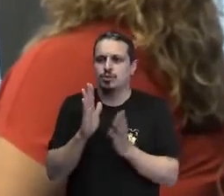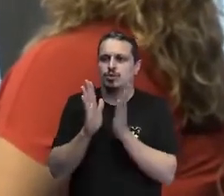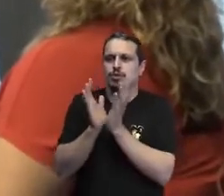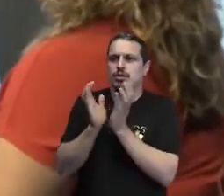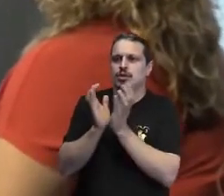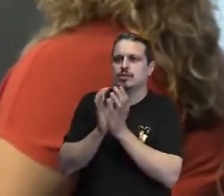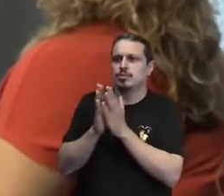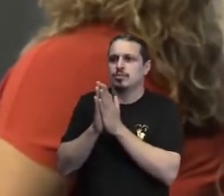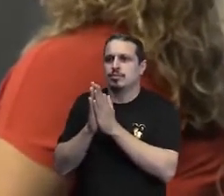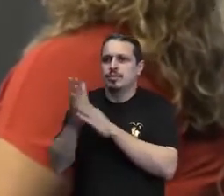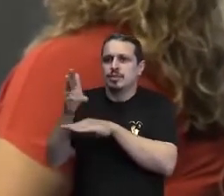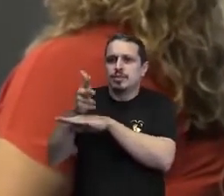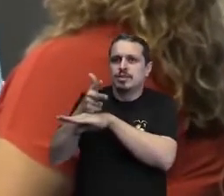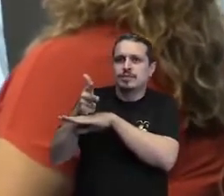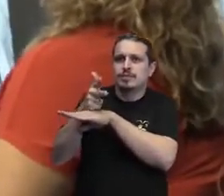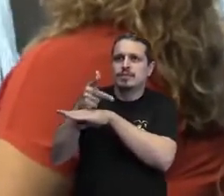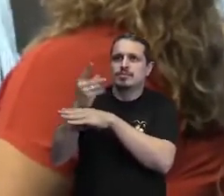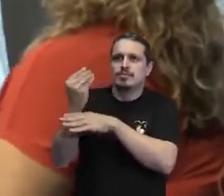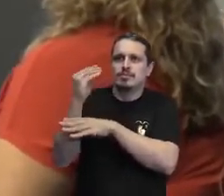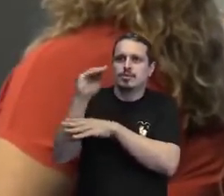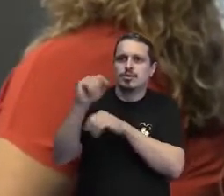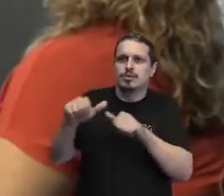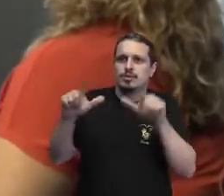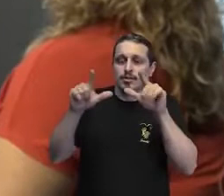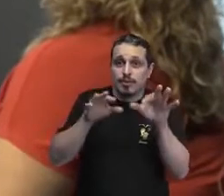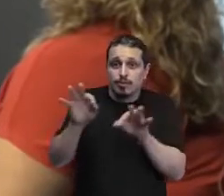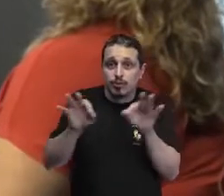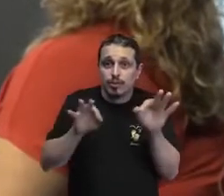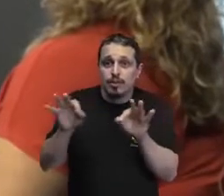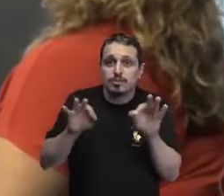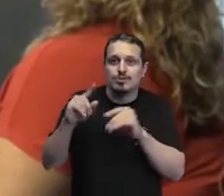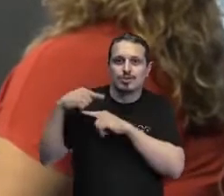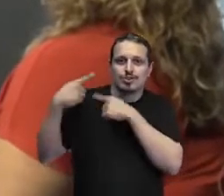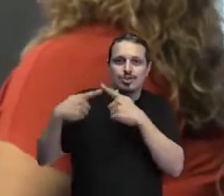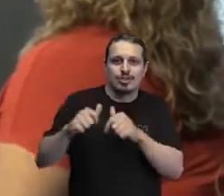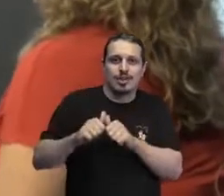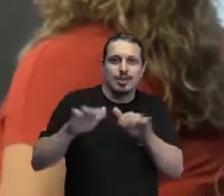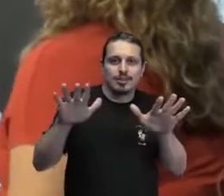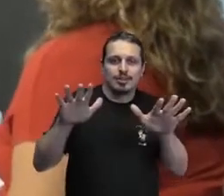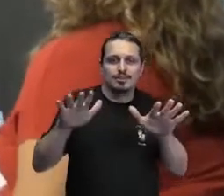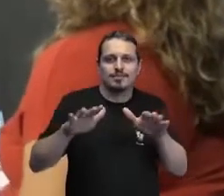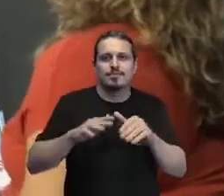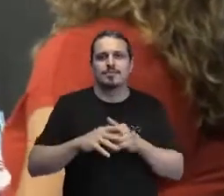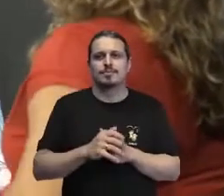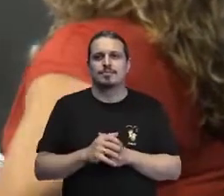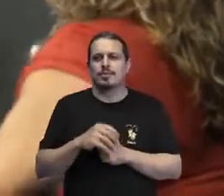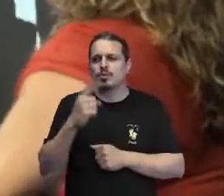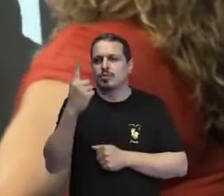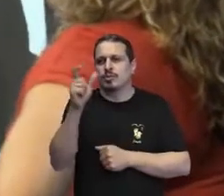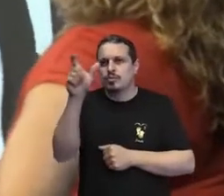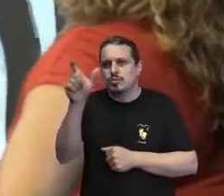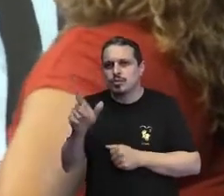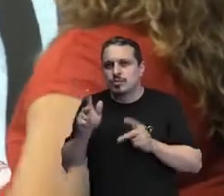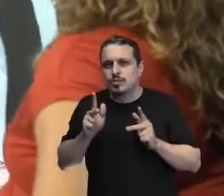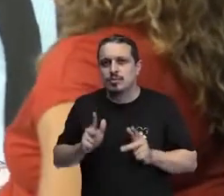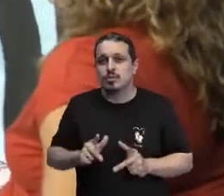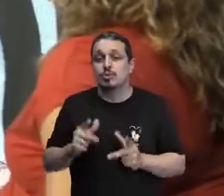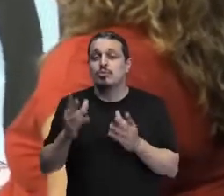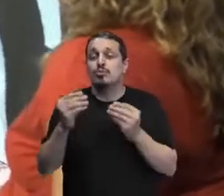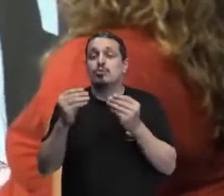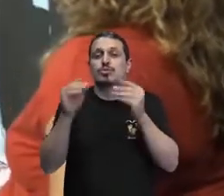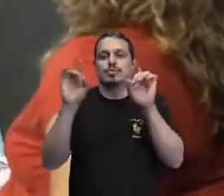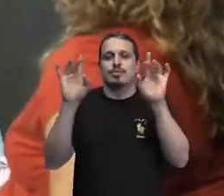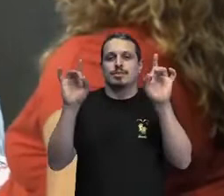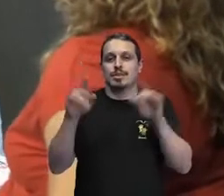colocar um vídeo, um vídeo que nós preparamos, toda a equipe do Genética Não É Destino, com algumas pessoas que são essenciais na tua vida